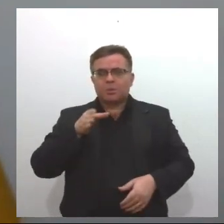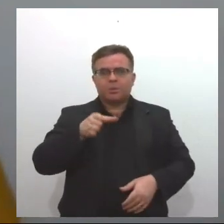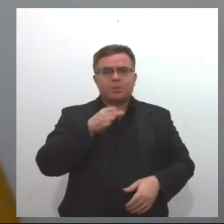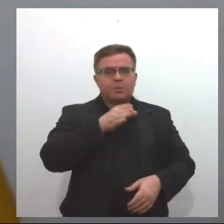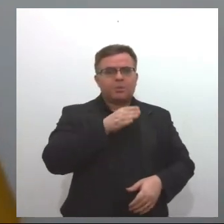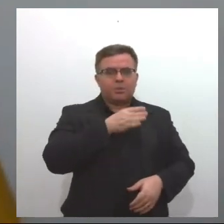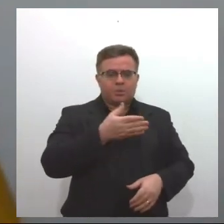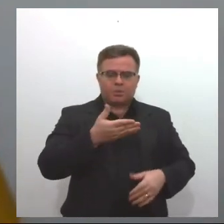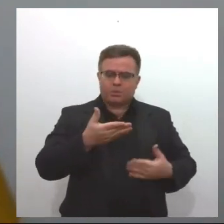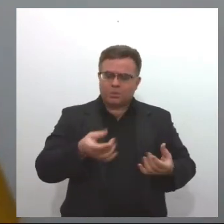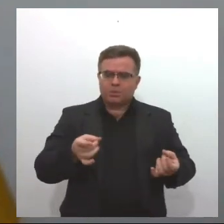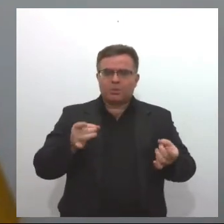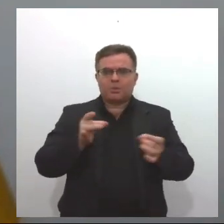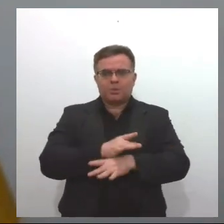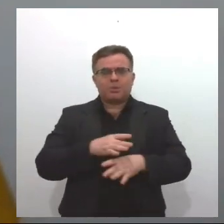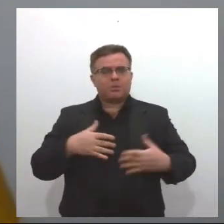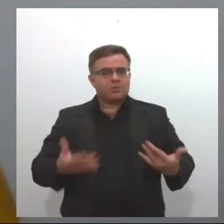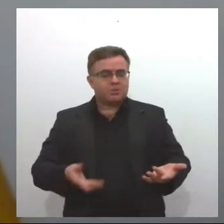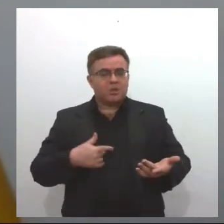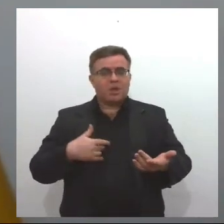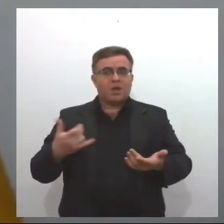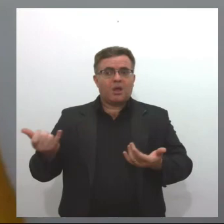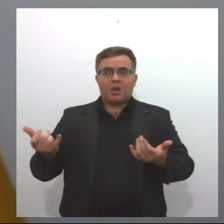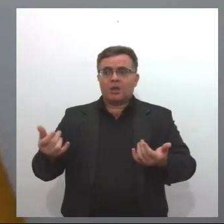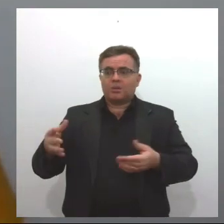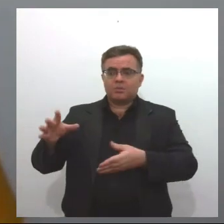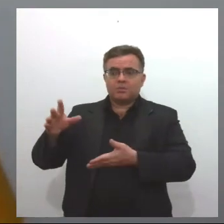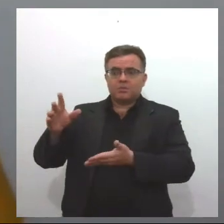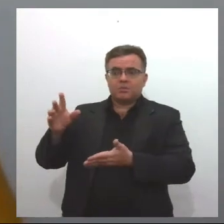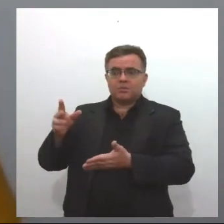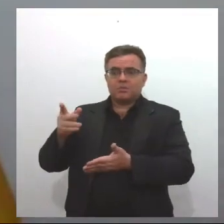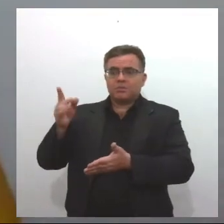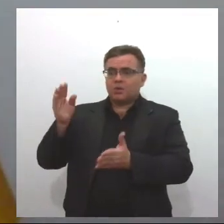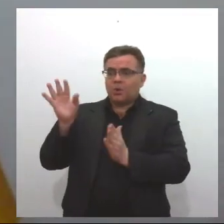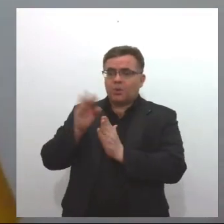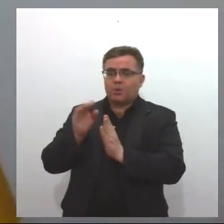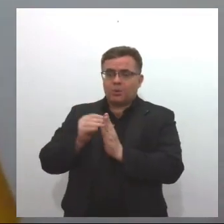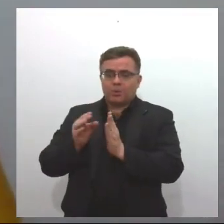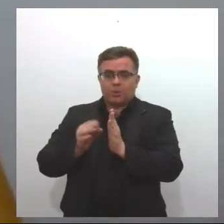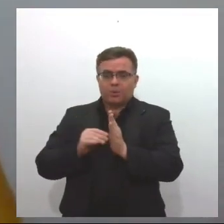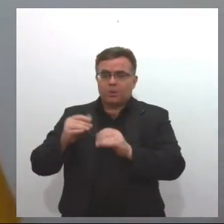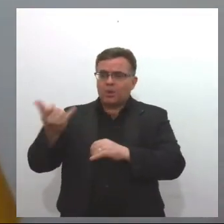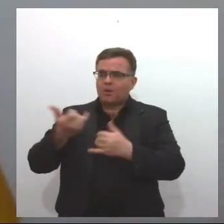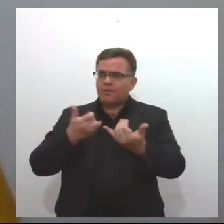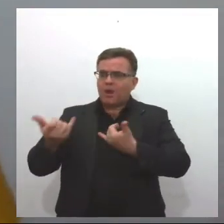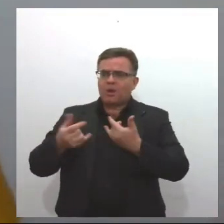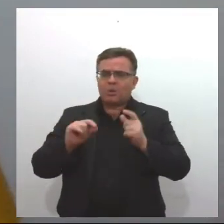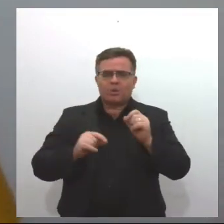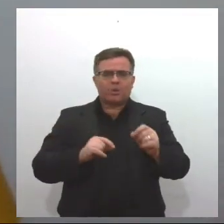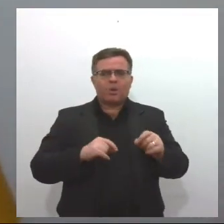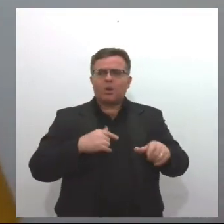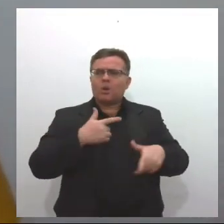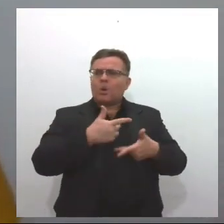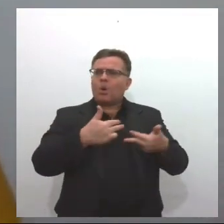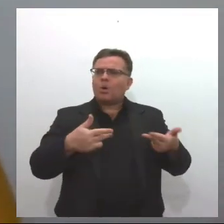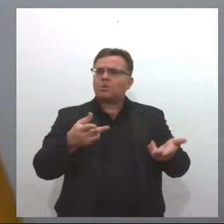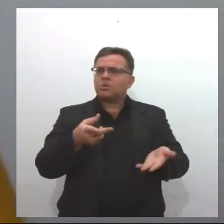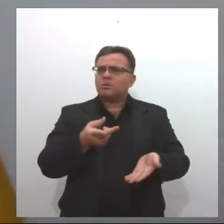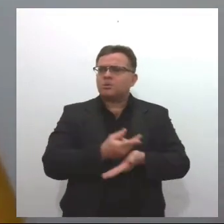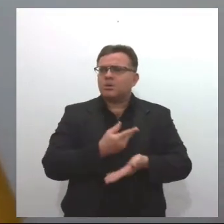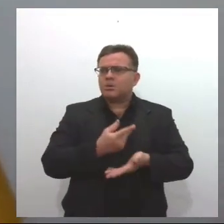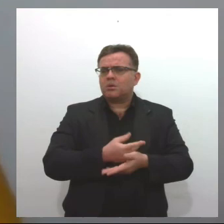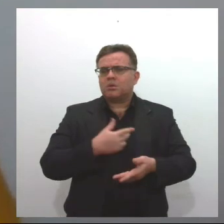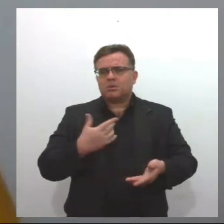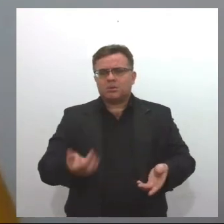acabam chegando várias demandas sobre descumprimento do decreto de atividades que normalmente nós não fiscalizamos, como